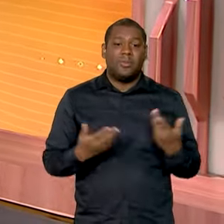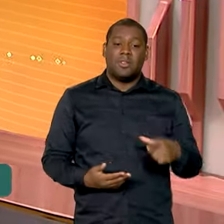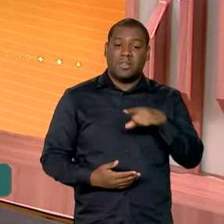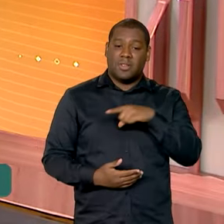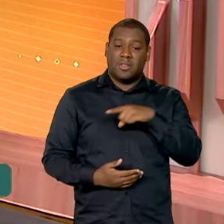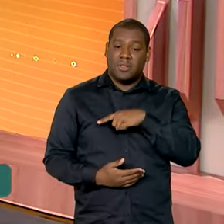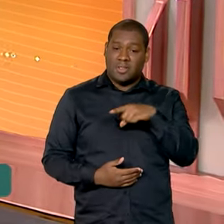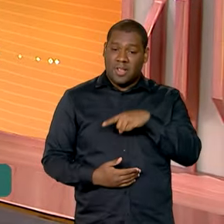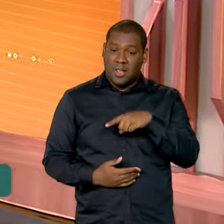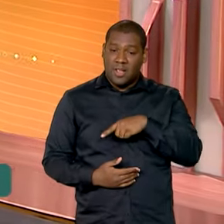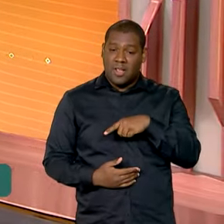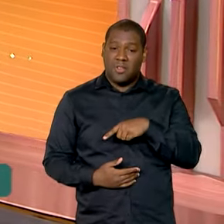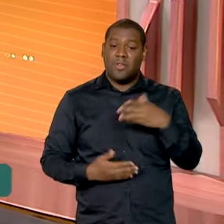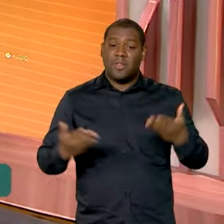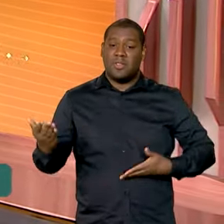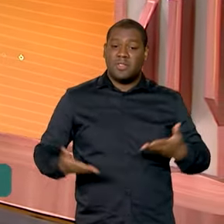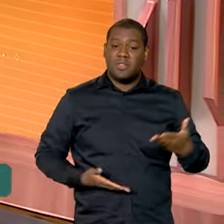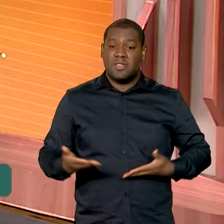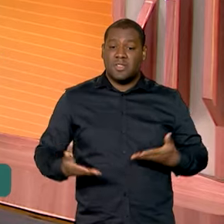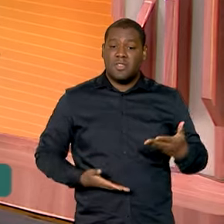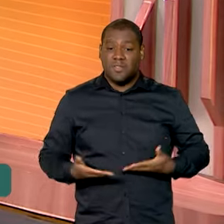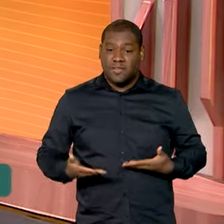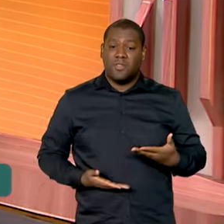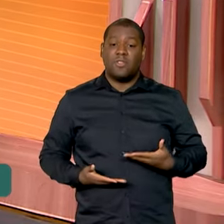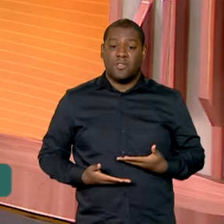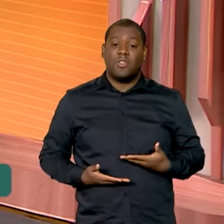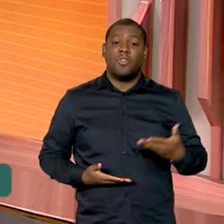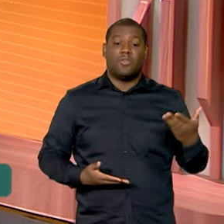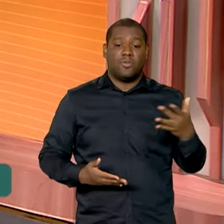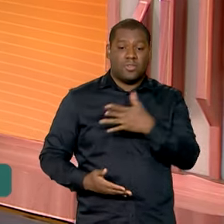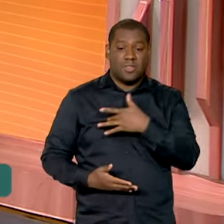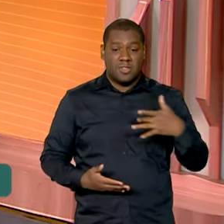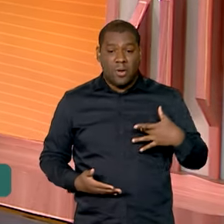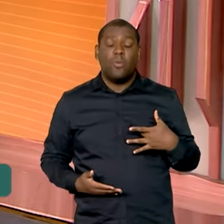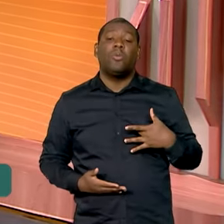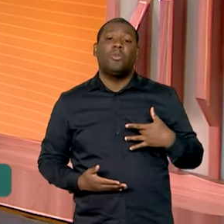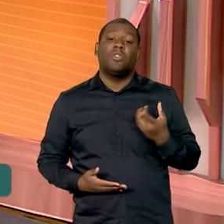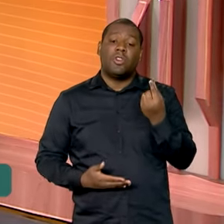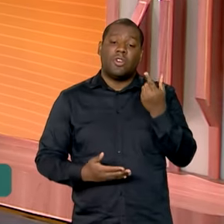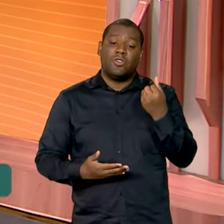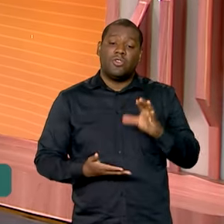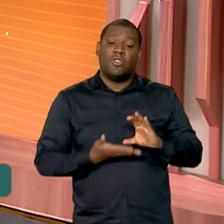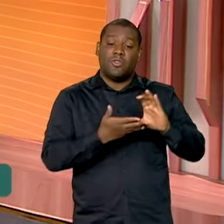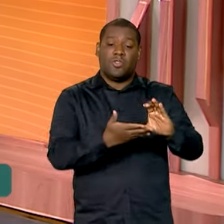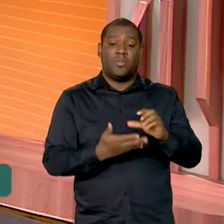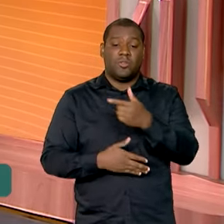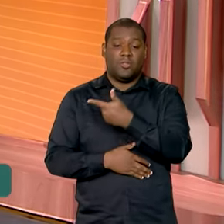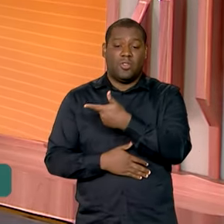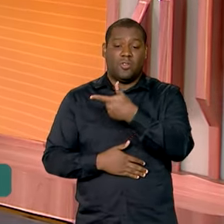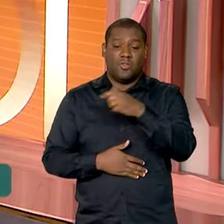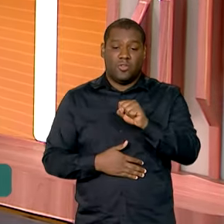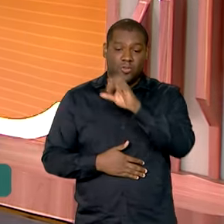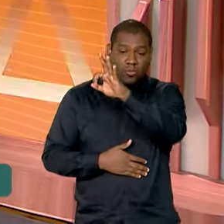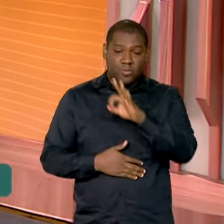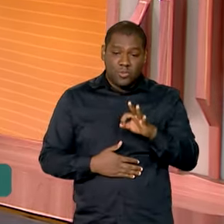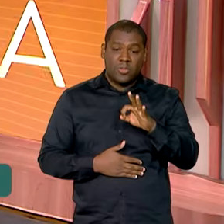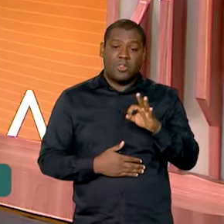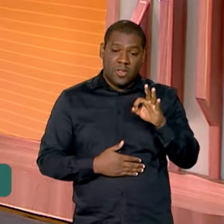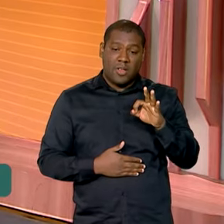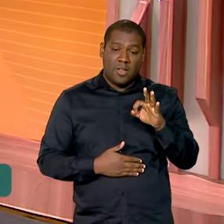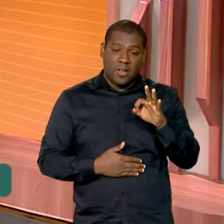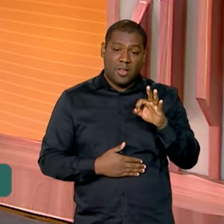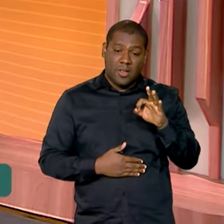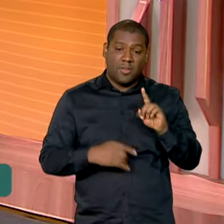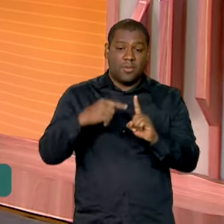atenção primária este ano vão receber um valor 28% maior que no ano passado, com um repasse previsto de R$